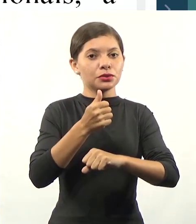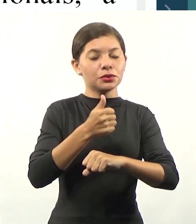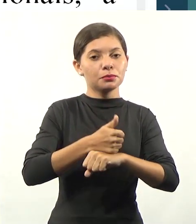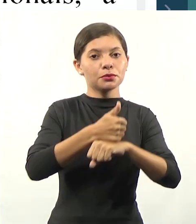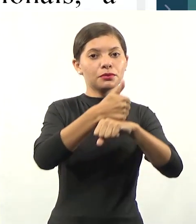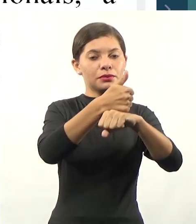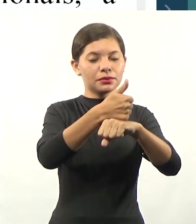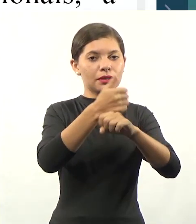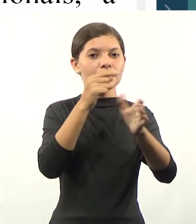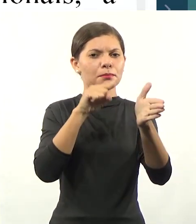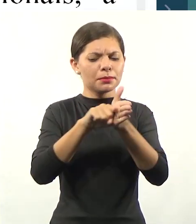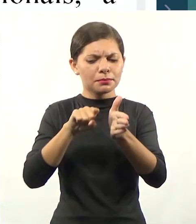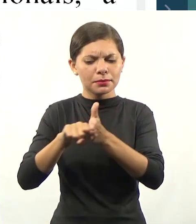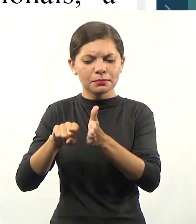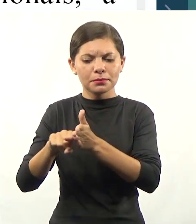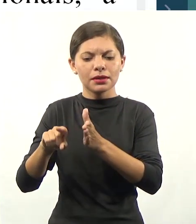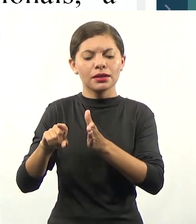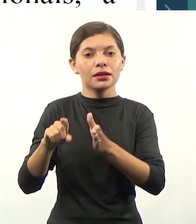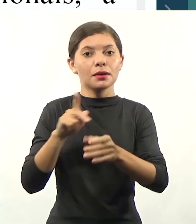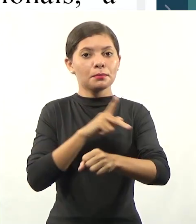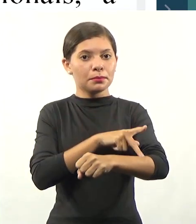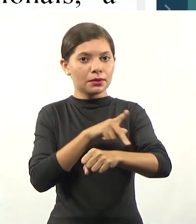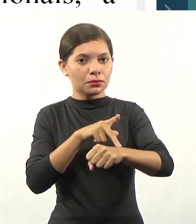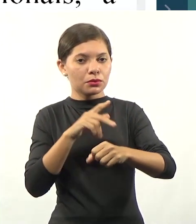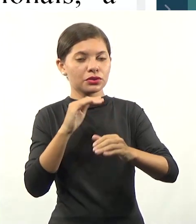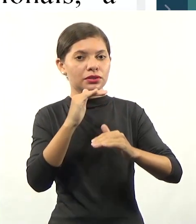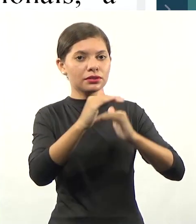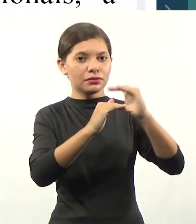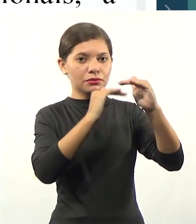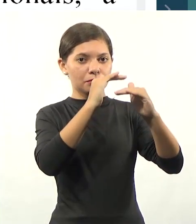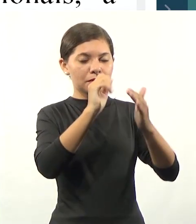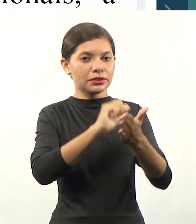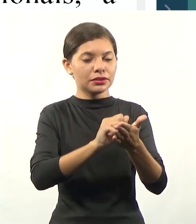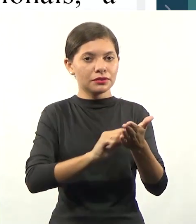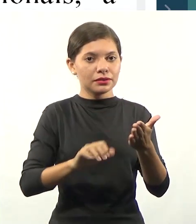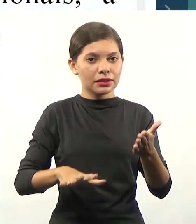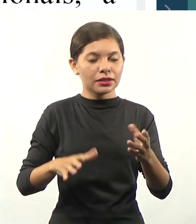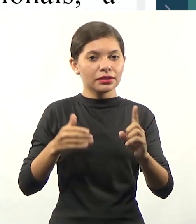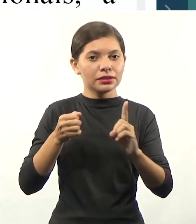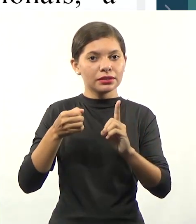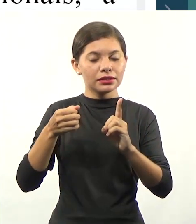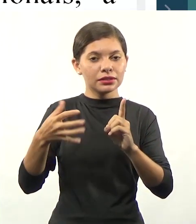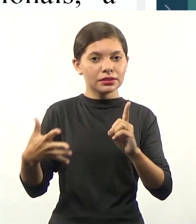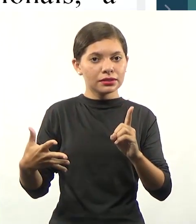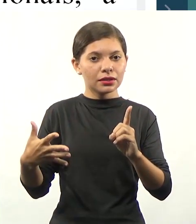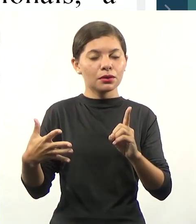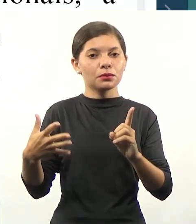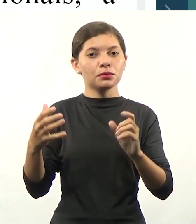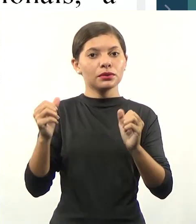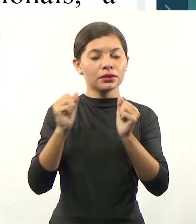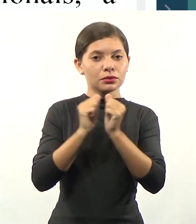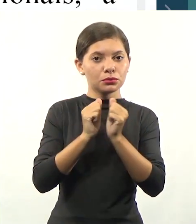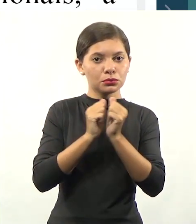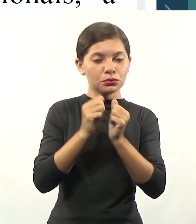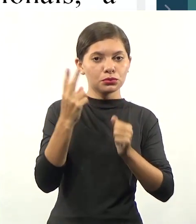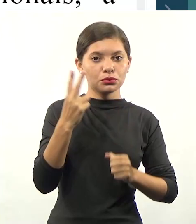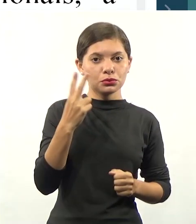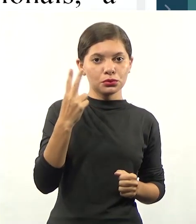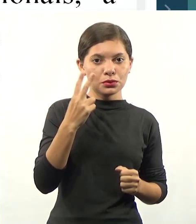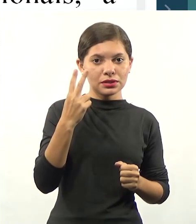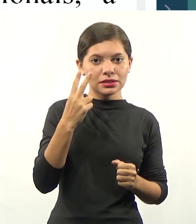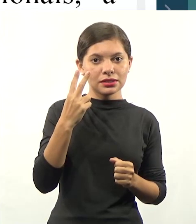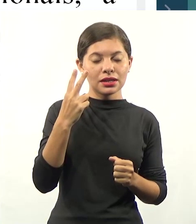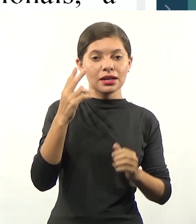realização de pesquisas pedagógicas e o desenvolvimento de atividades de extensão que aproximem os dois níveis